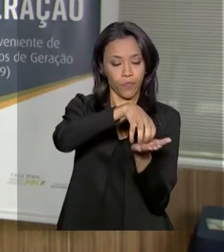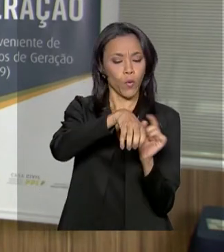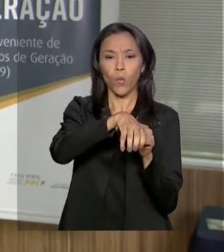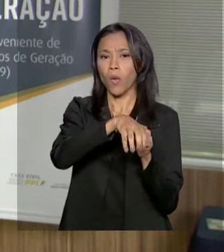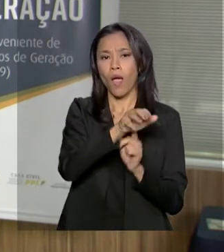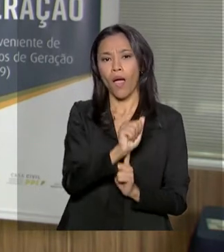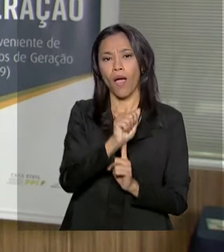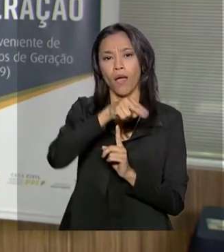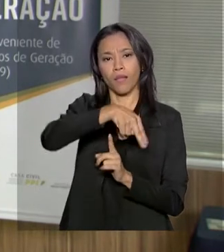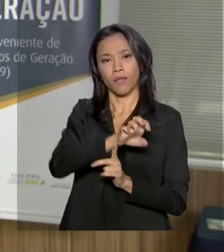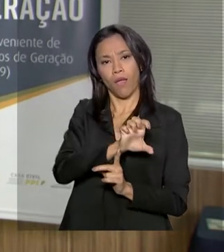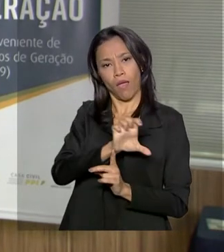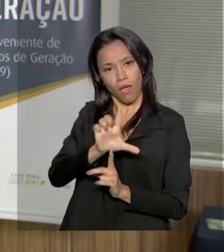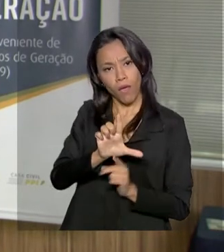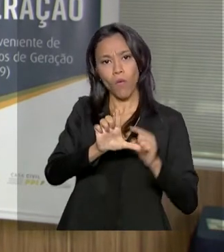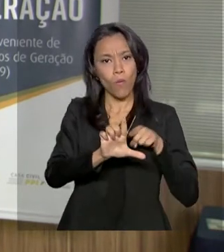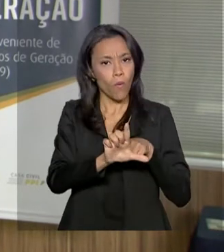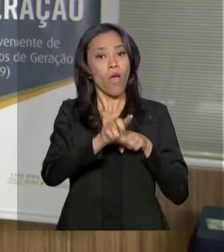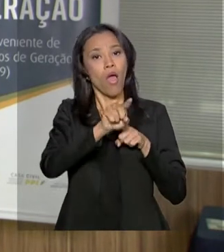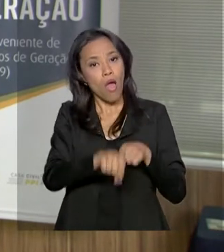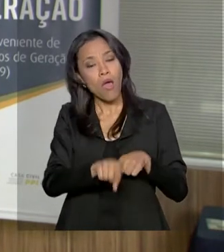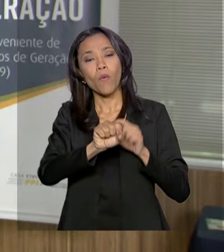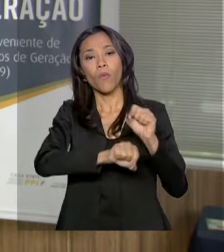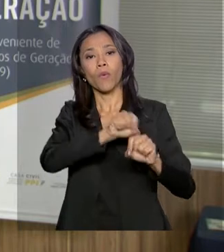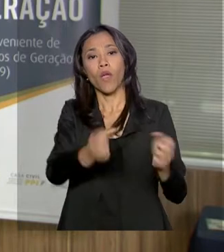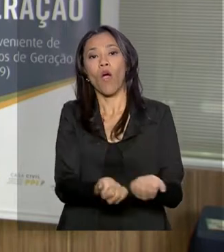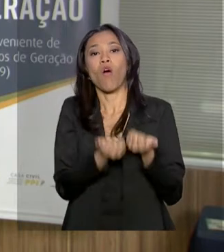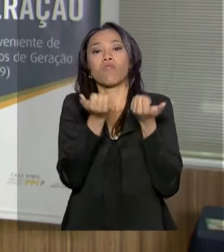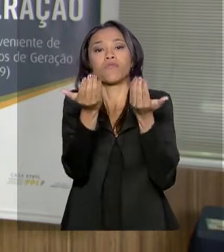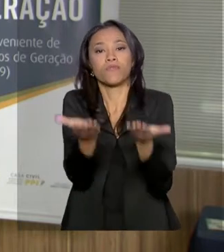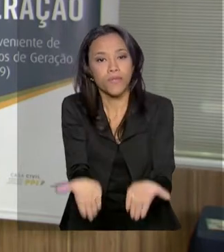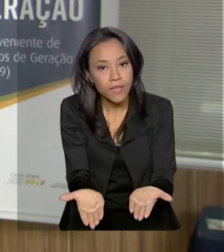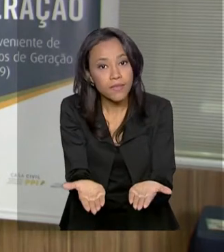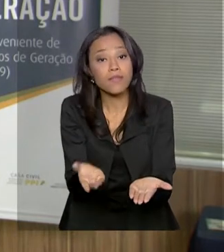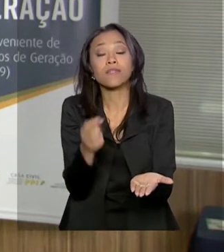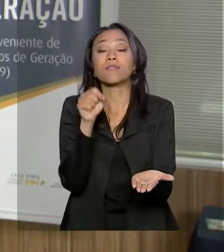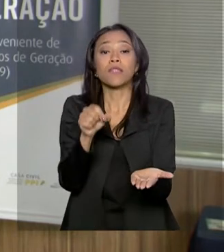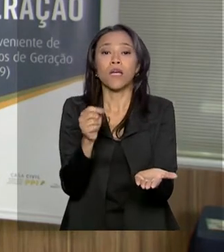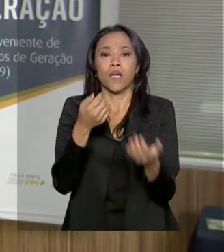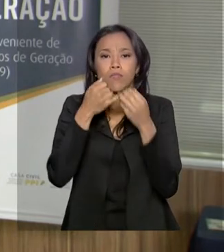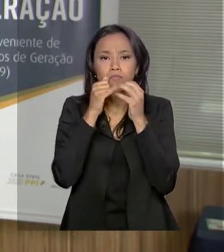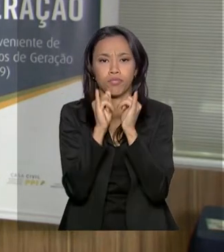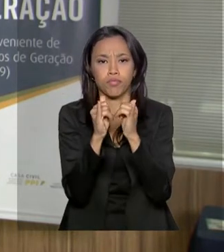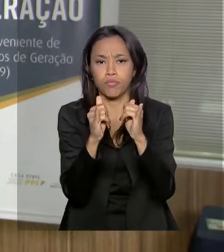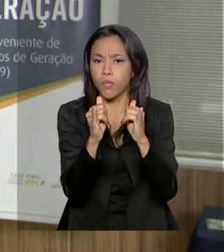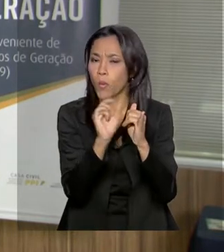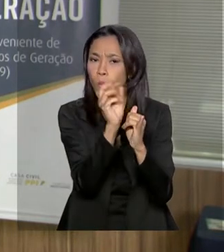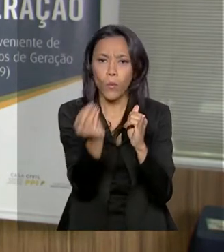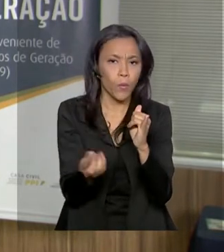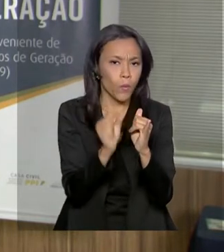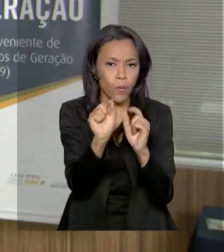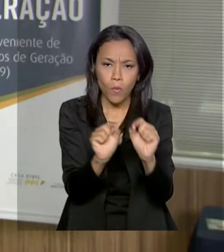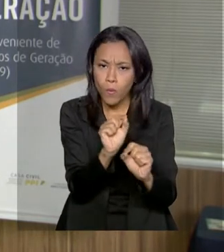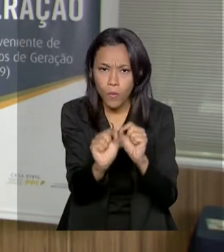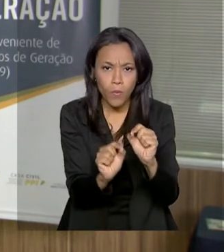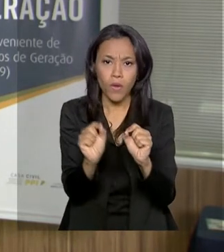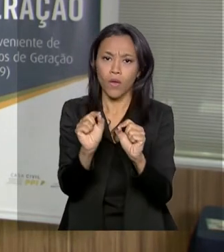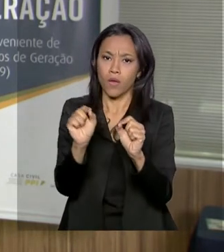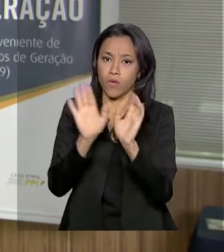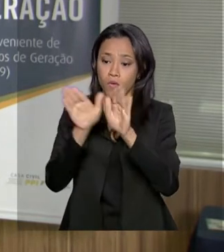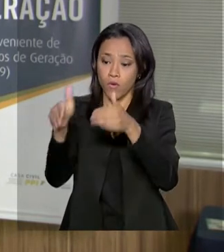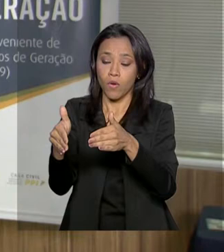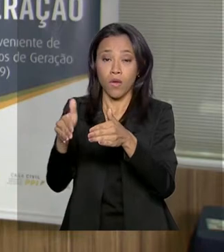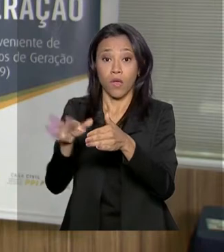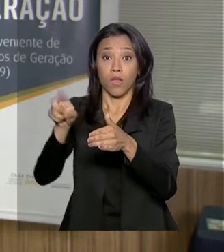Nacional de Energia Elétrica, está colocando em oferta a geração de energia por meio de fontes